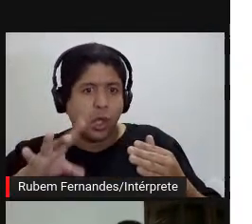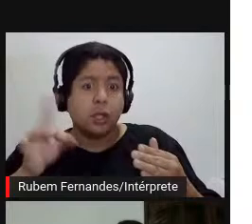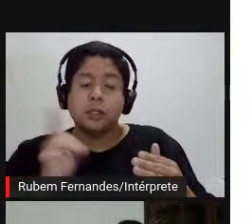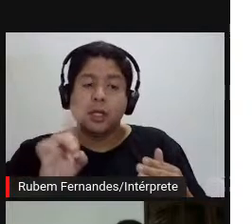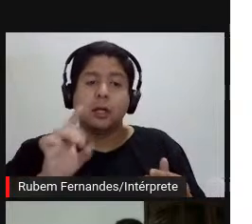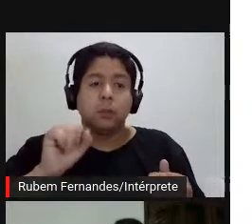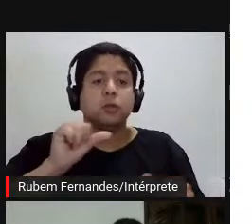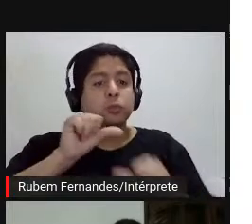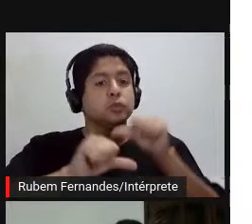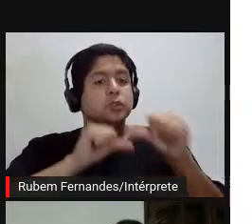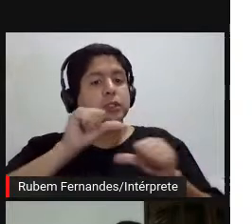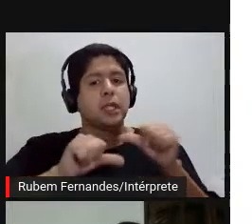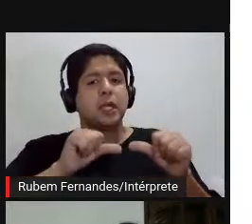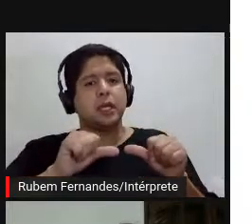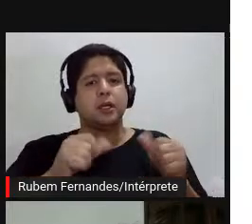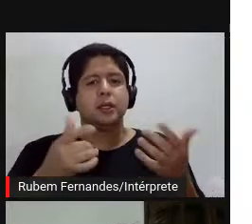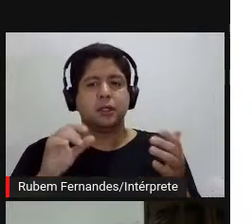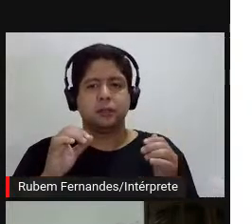mudar um colchão de uma,